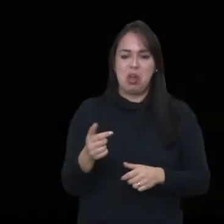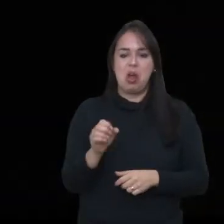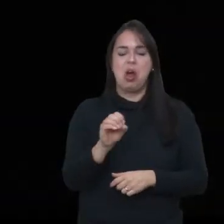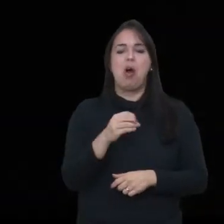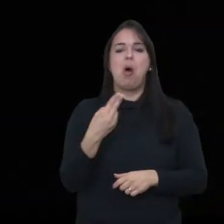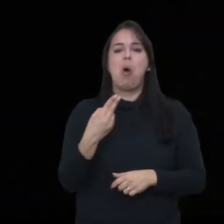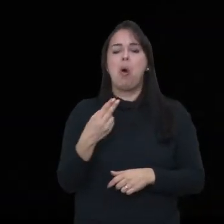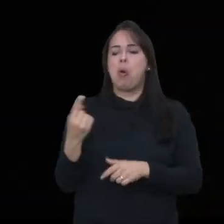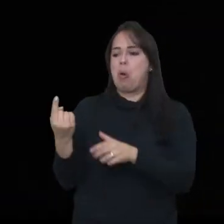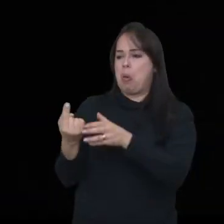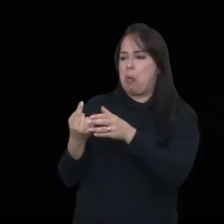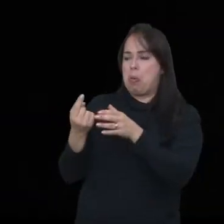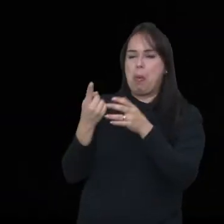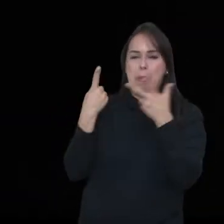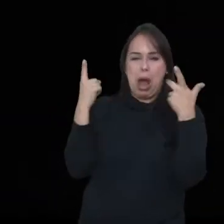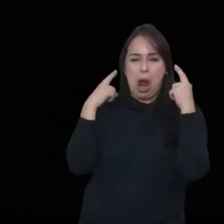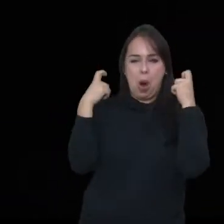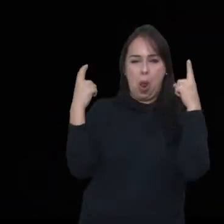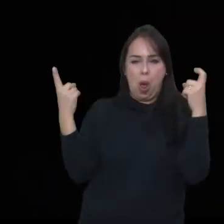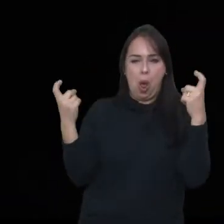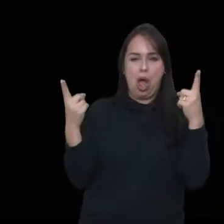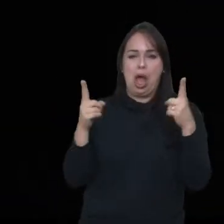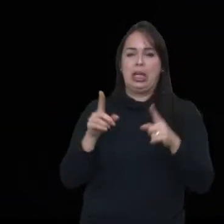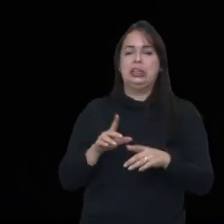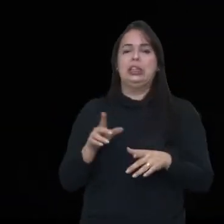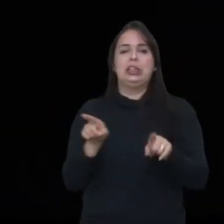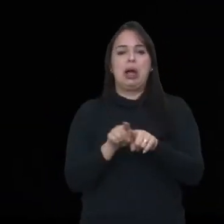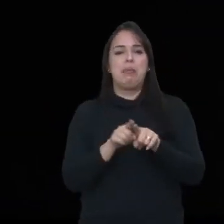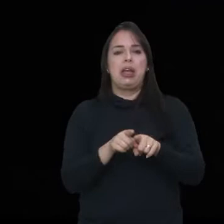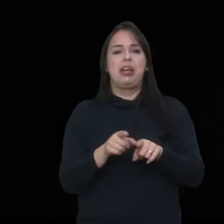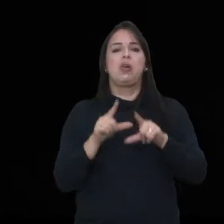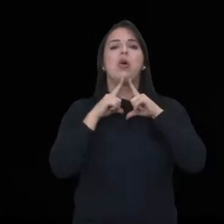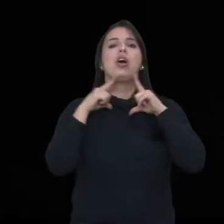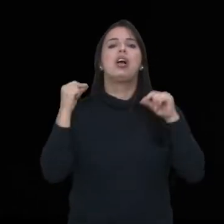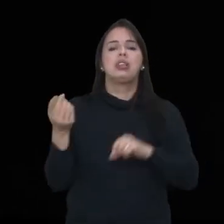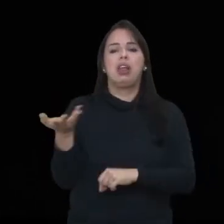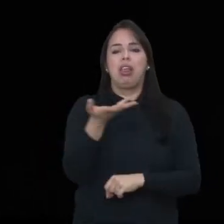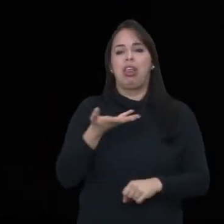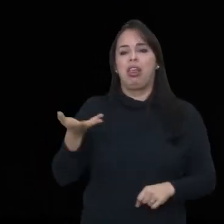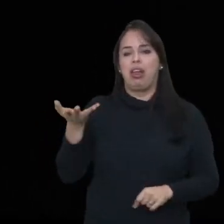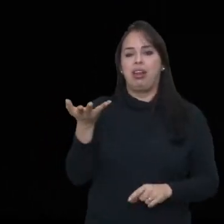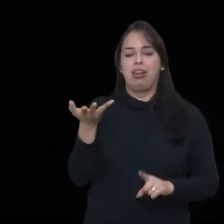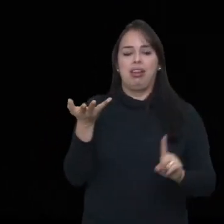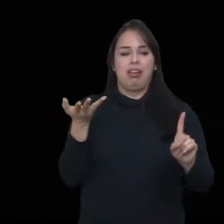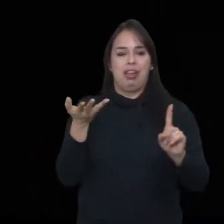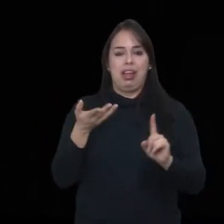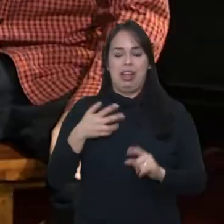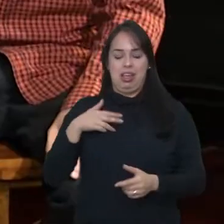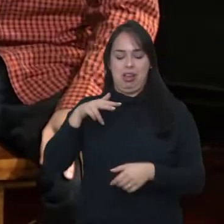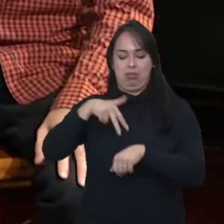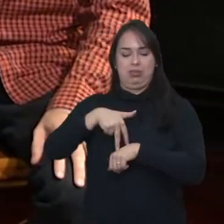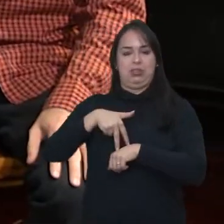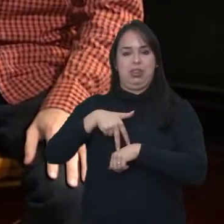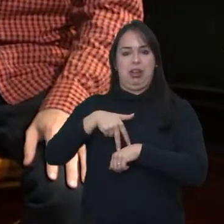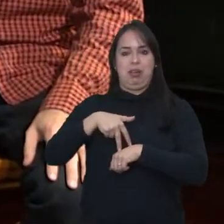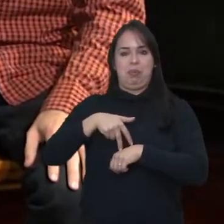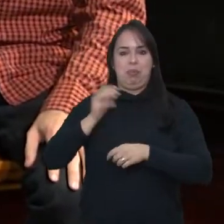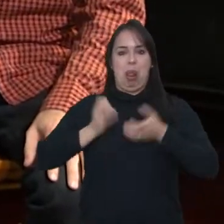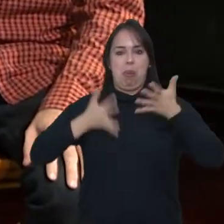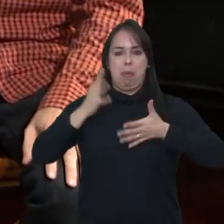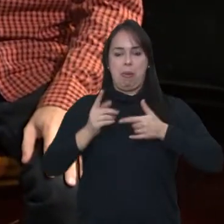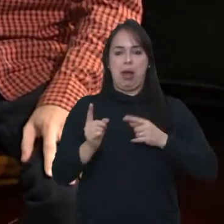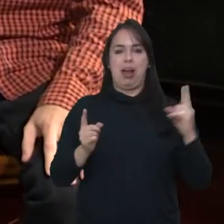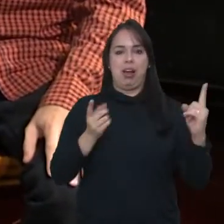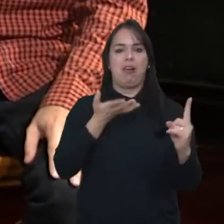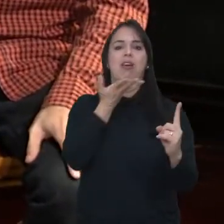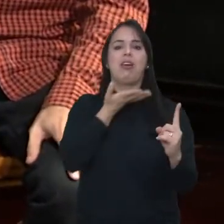liquidificador que fica ligado sempre, é o garçom que vai atender a mesa que tá na frente, ele para na frente do comediante, fica olhando pra mesa, assim,